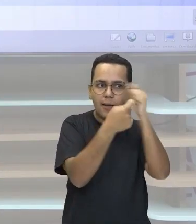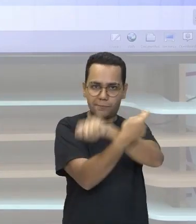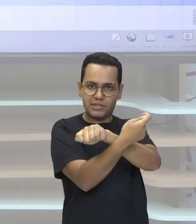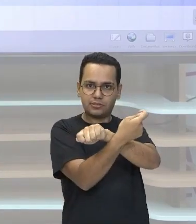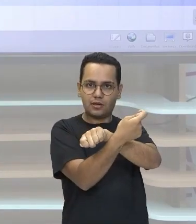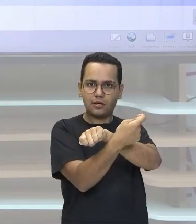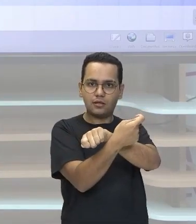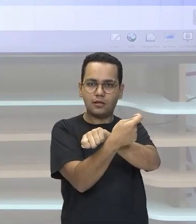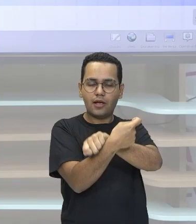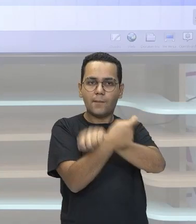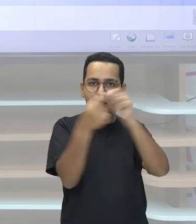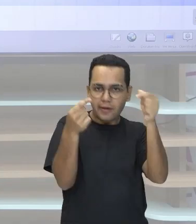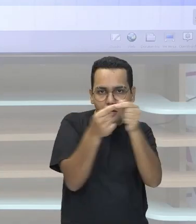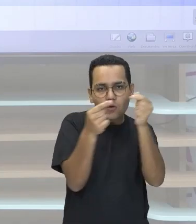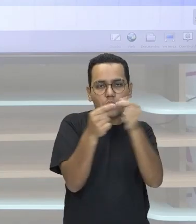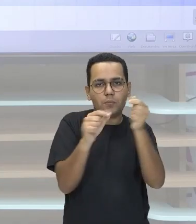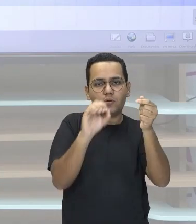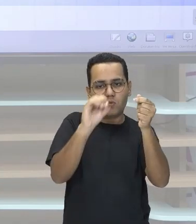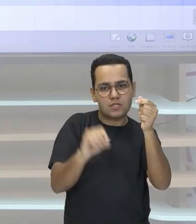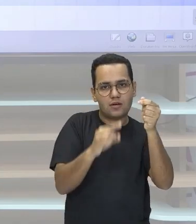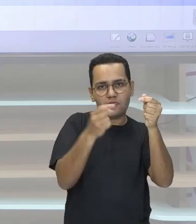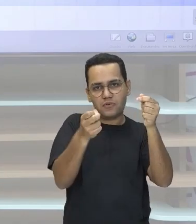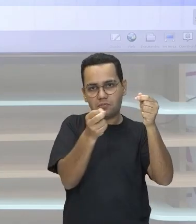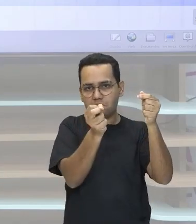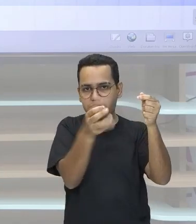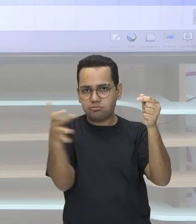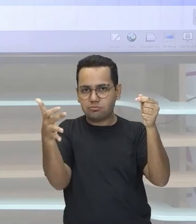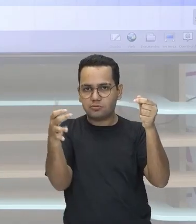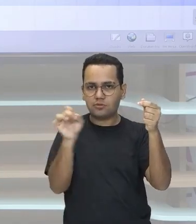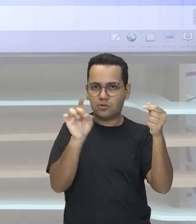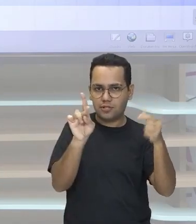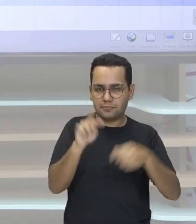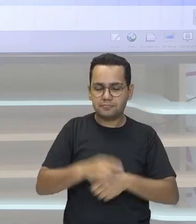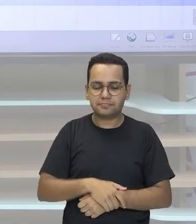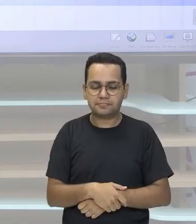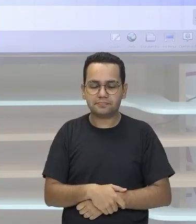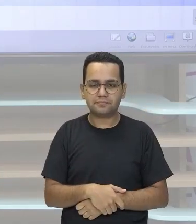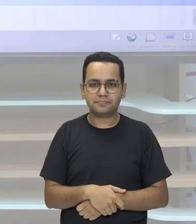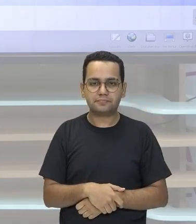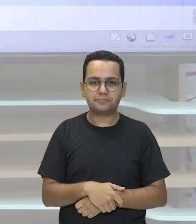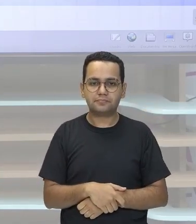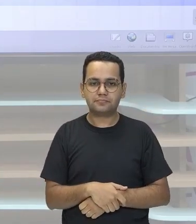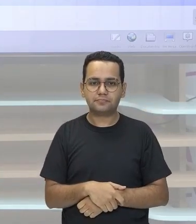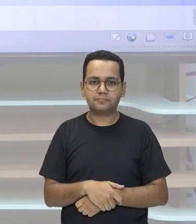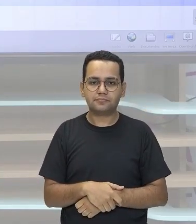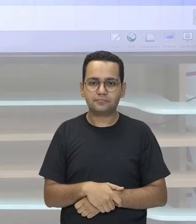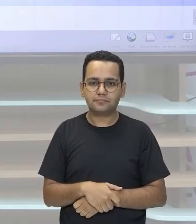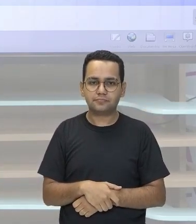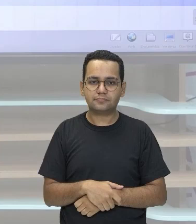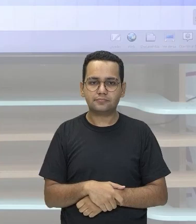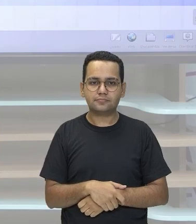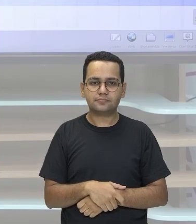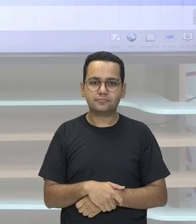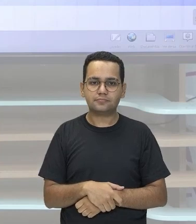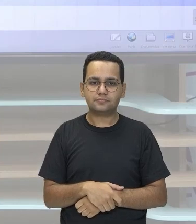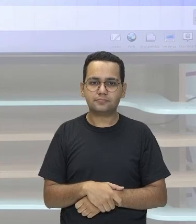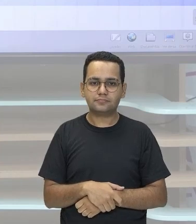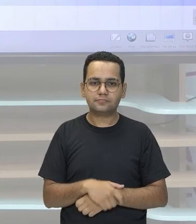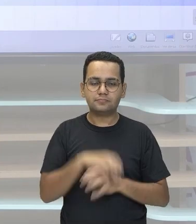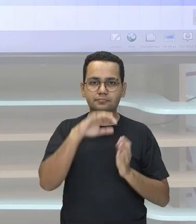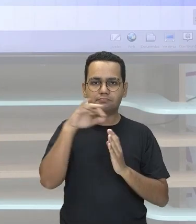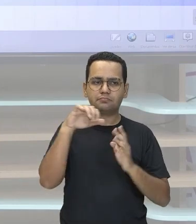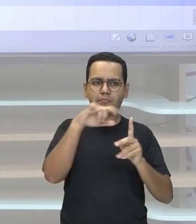manipular De maneira que ele fique Em notação científica Mas vamos recapitular A adição